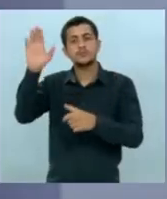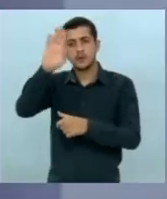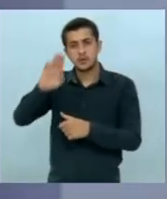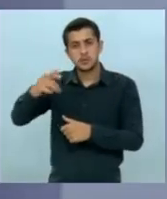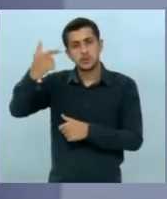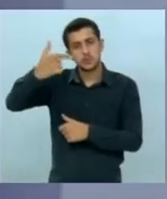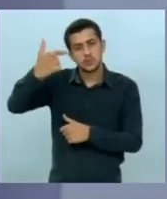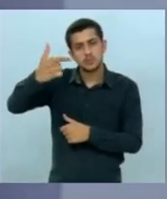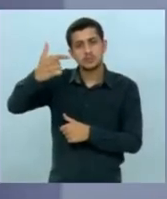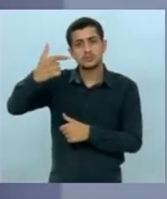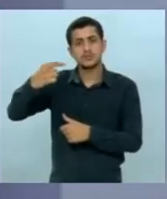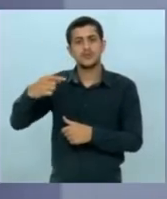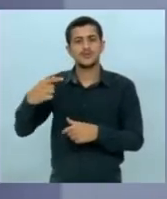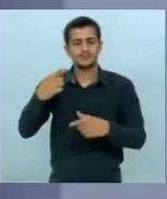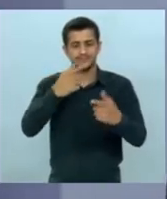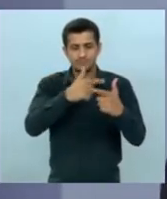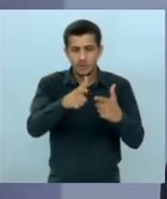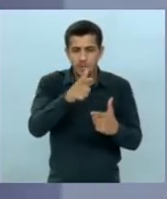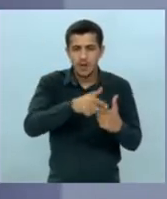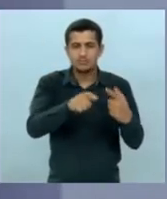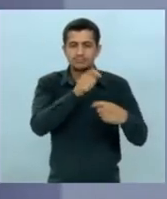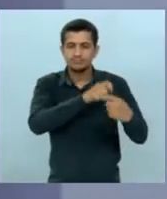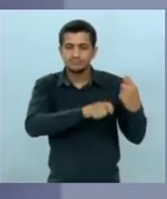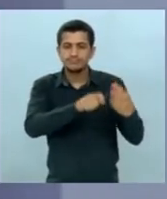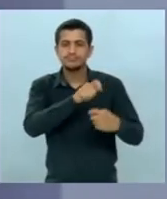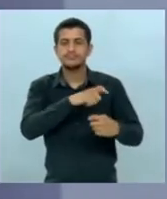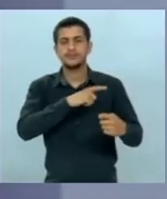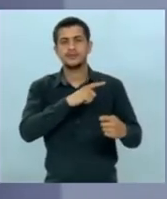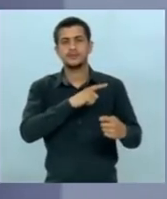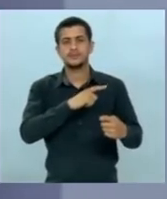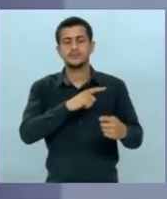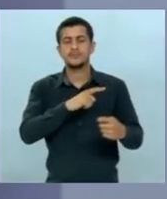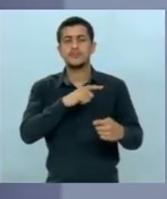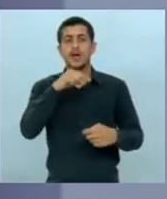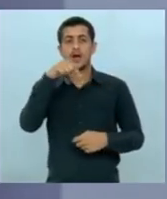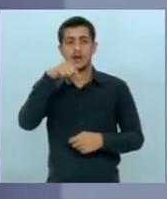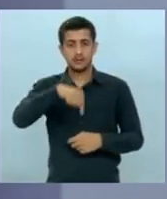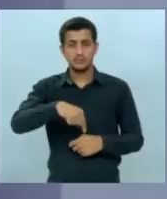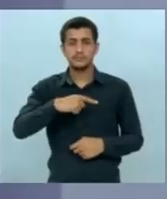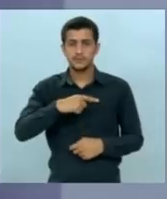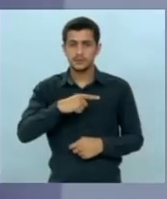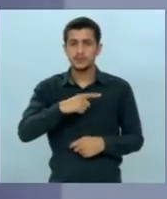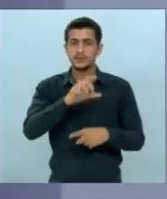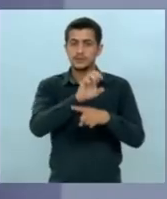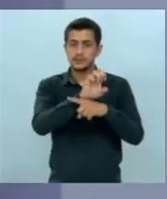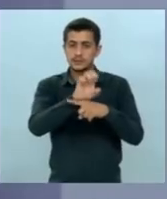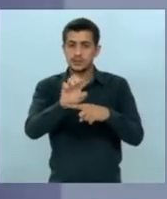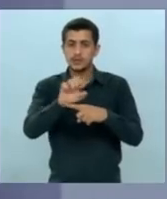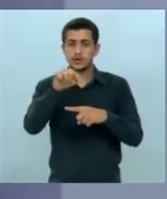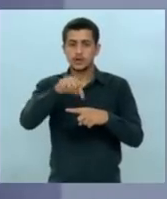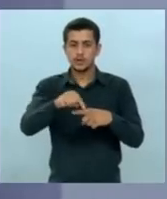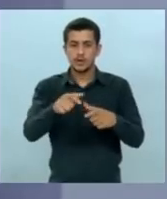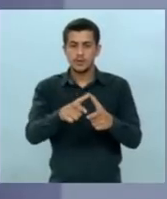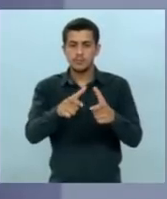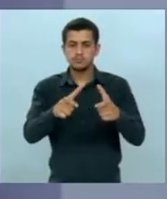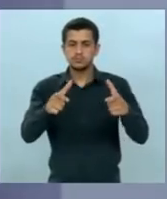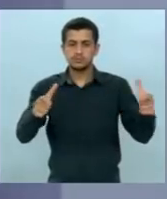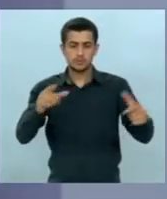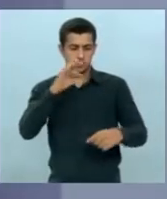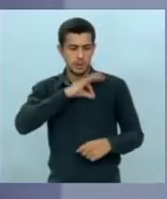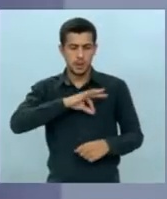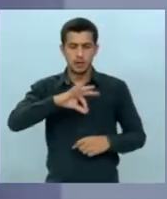uma crise enorme nesses últimos anos tivemos aqui no Mato Grosso do Sul o estado onde mais cresceu a renda do